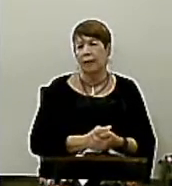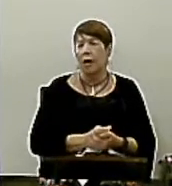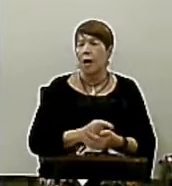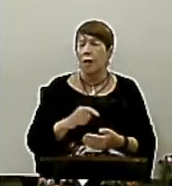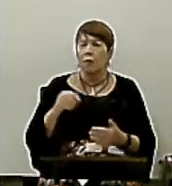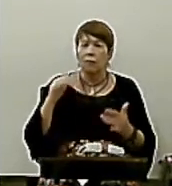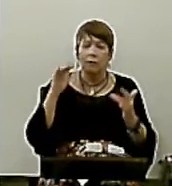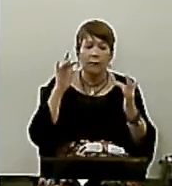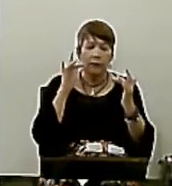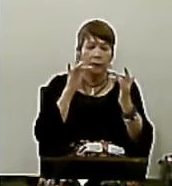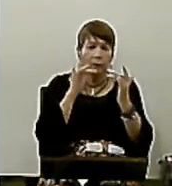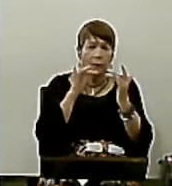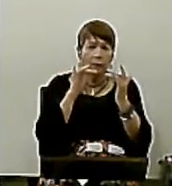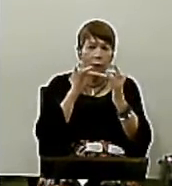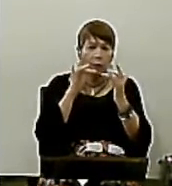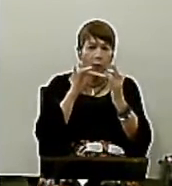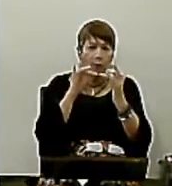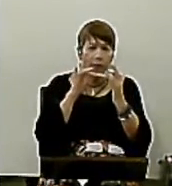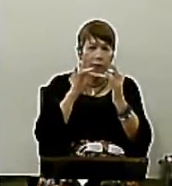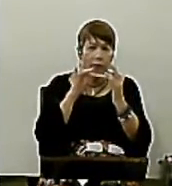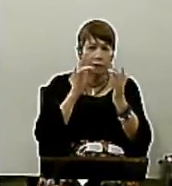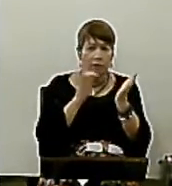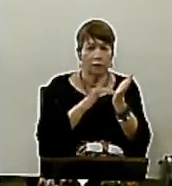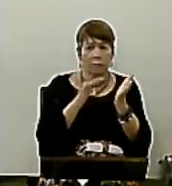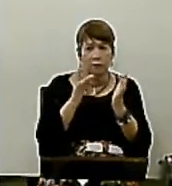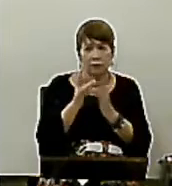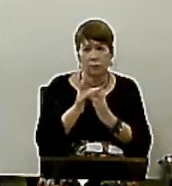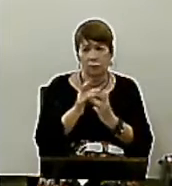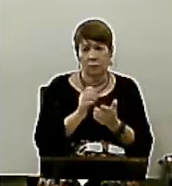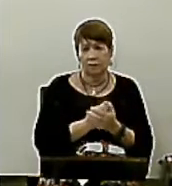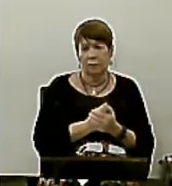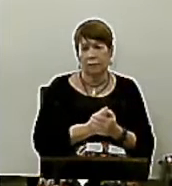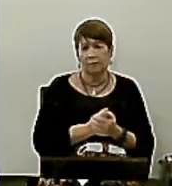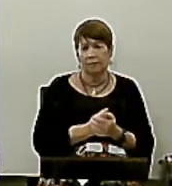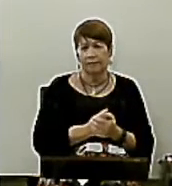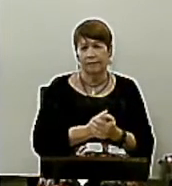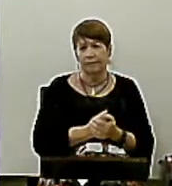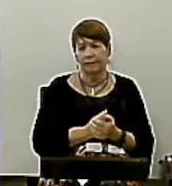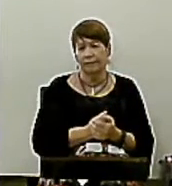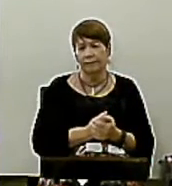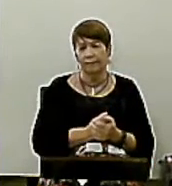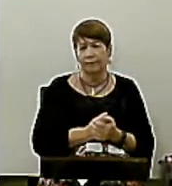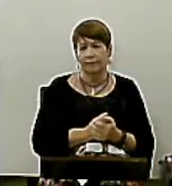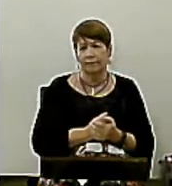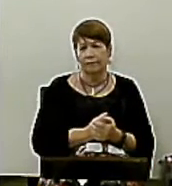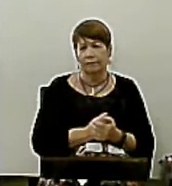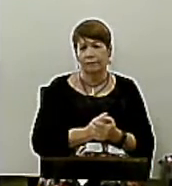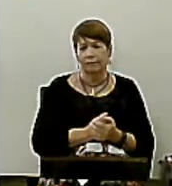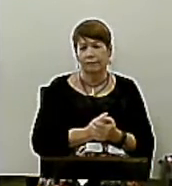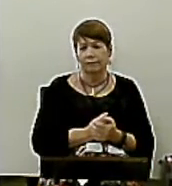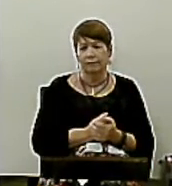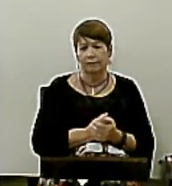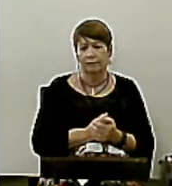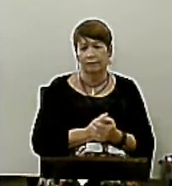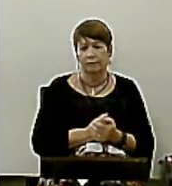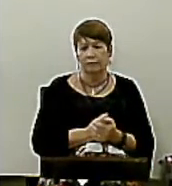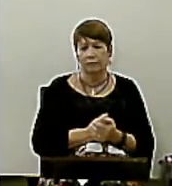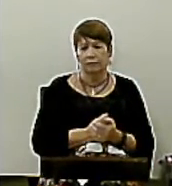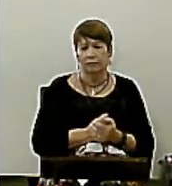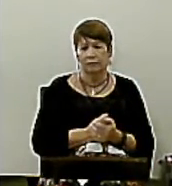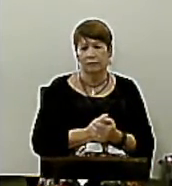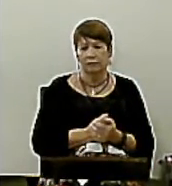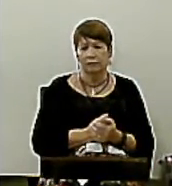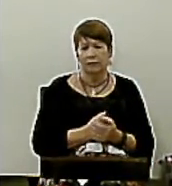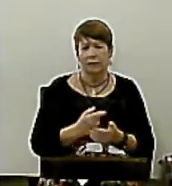É triste Muitas vezes Ter que gastar A maior parte Do meu tempo De pastorado Tentando